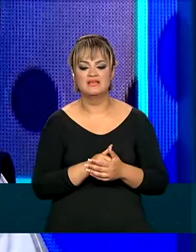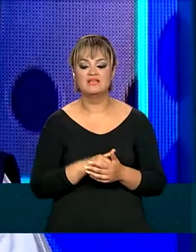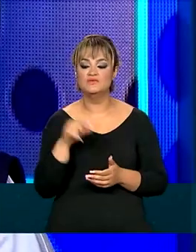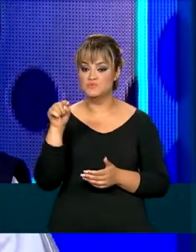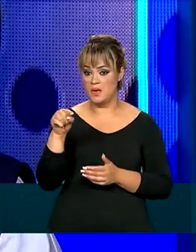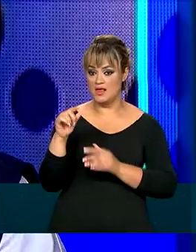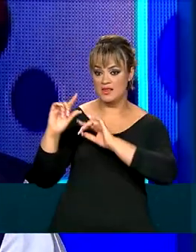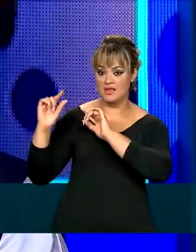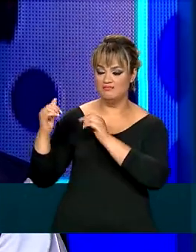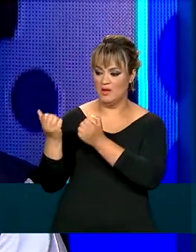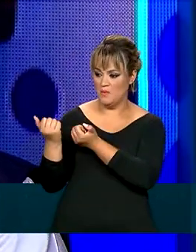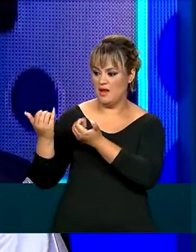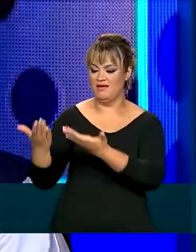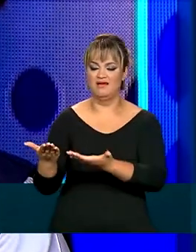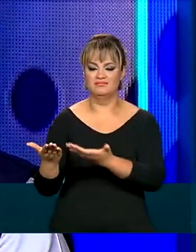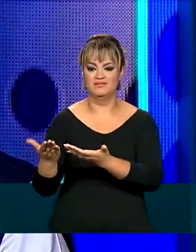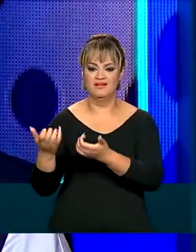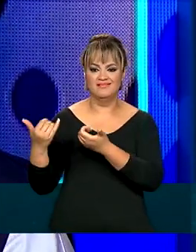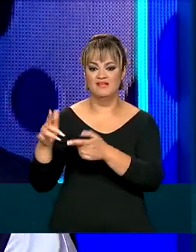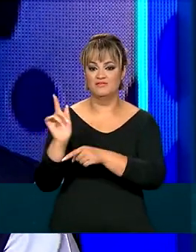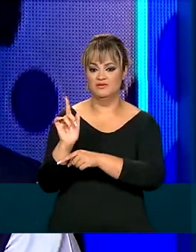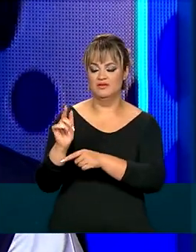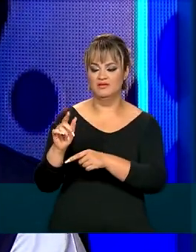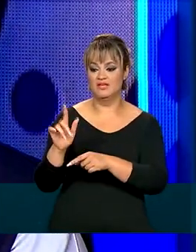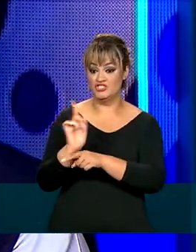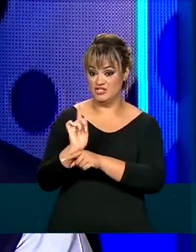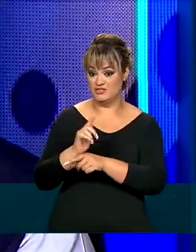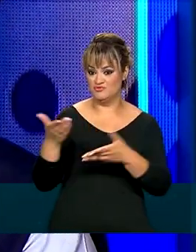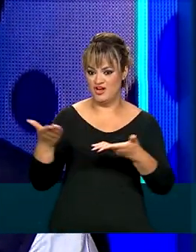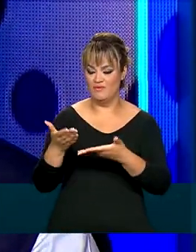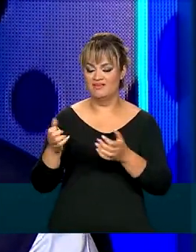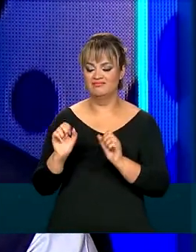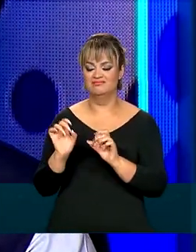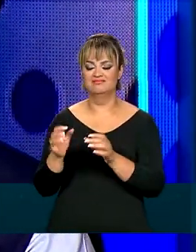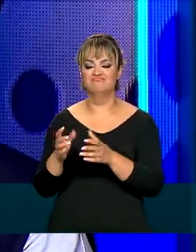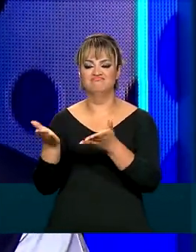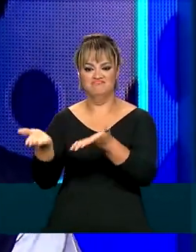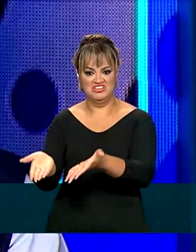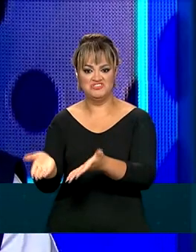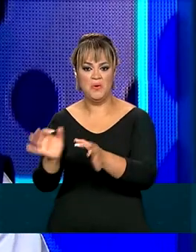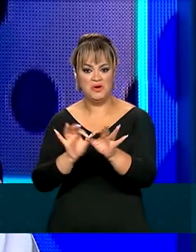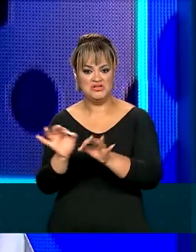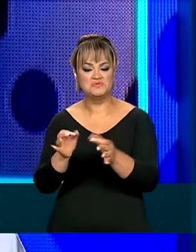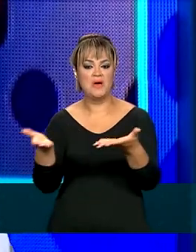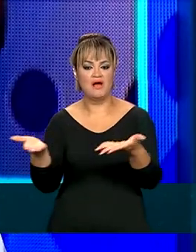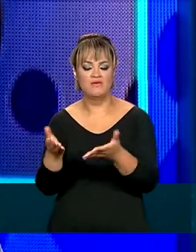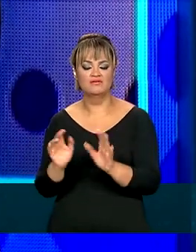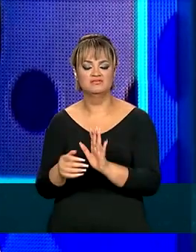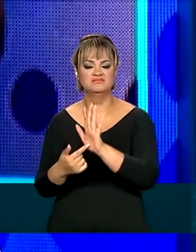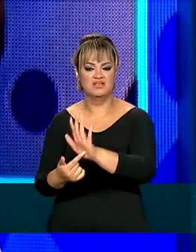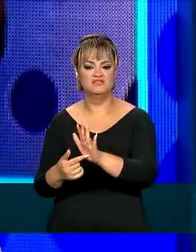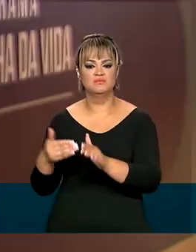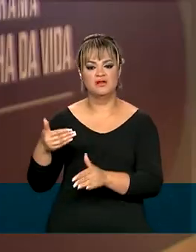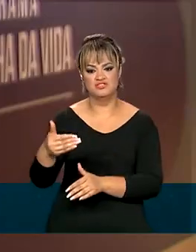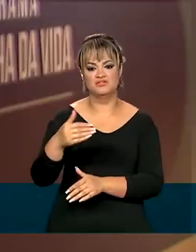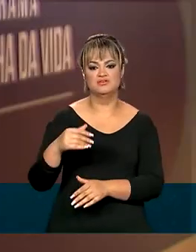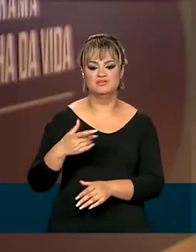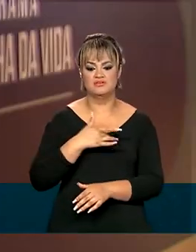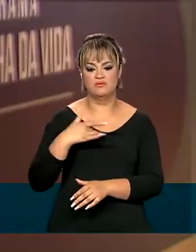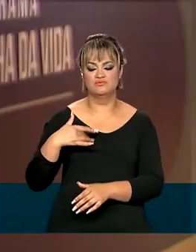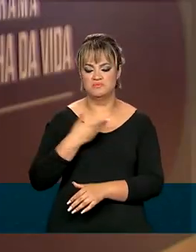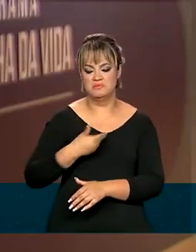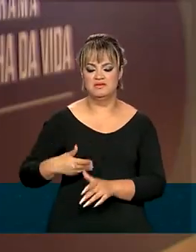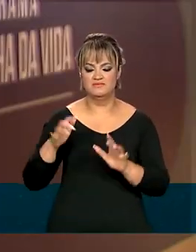legado que a atual gestão deixa para o futuro da saúde pública. A